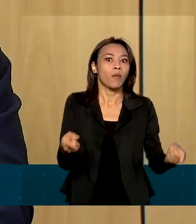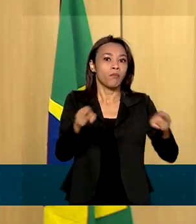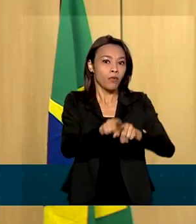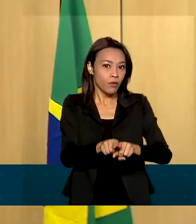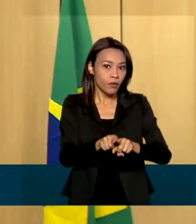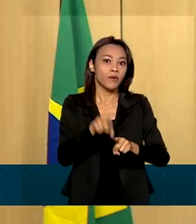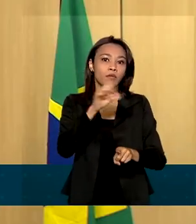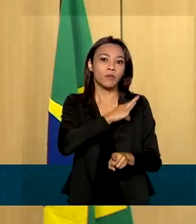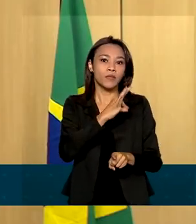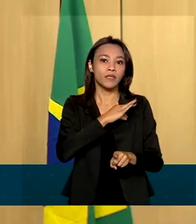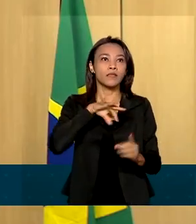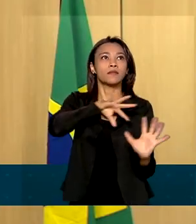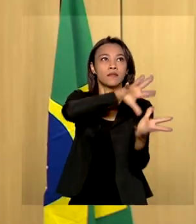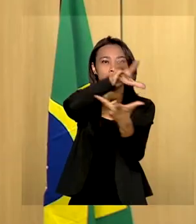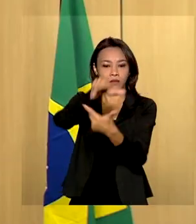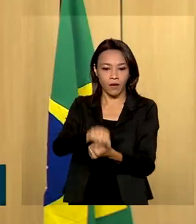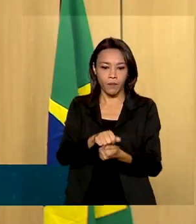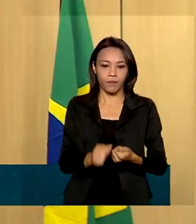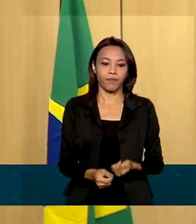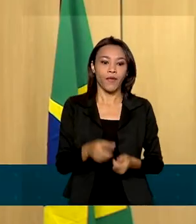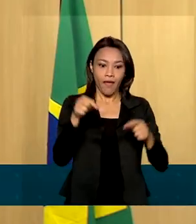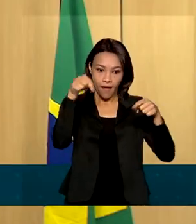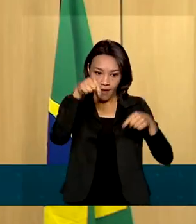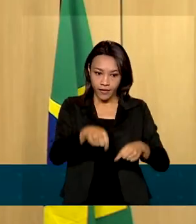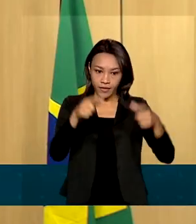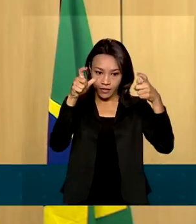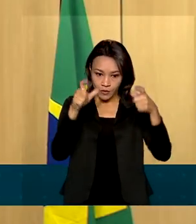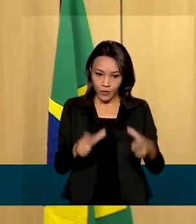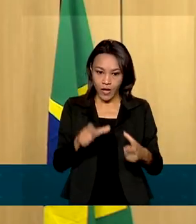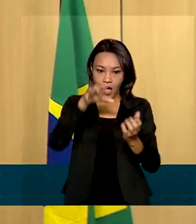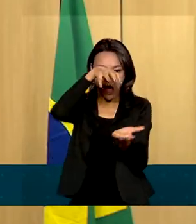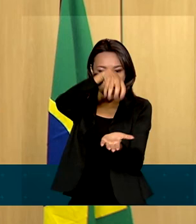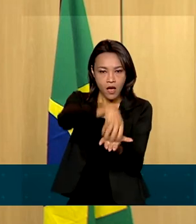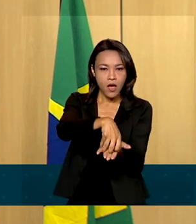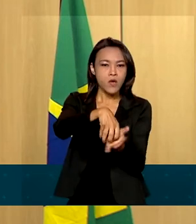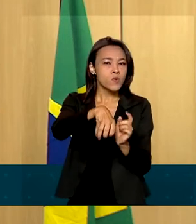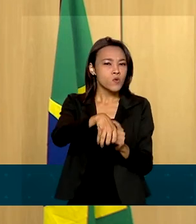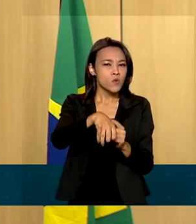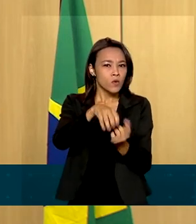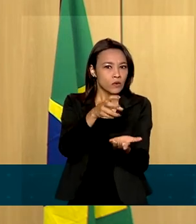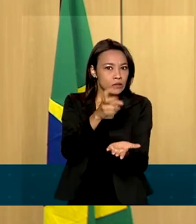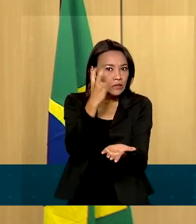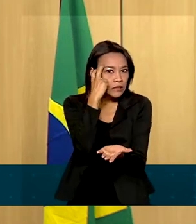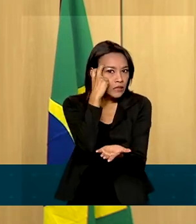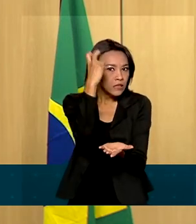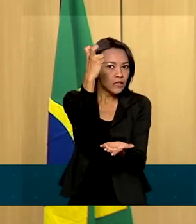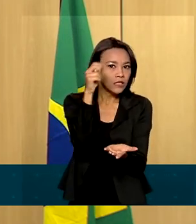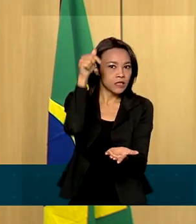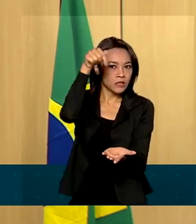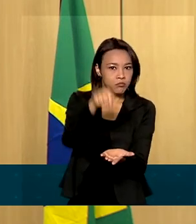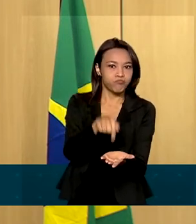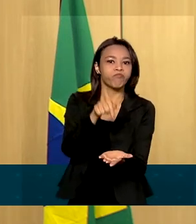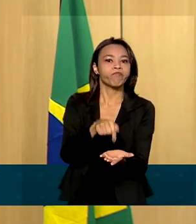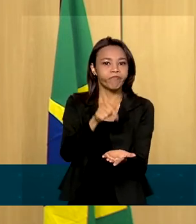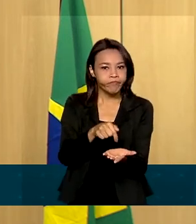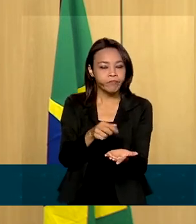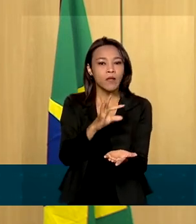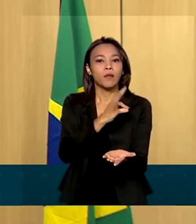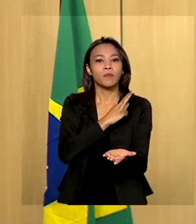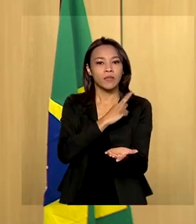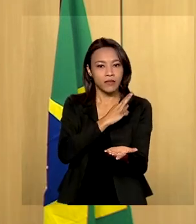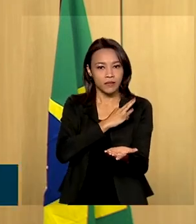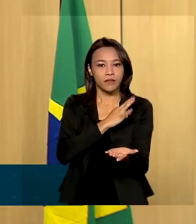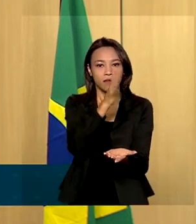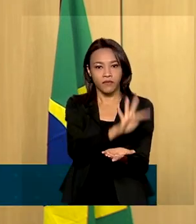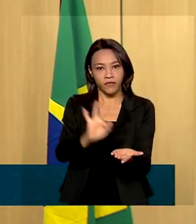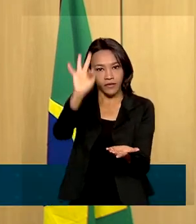internacional. É aqui neste espaço que vai funcionar o Centro de Inteligência da Missão Redentor na Superintendência Regional